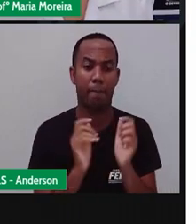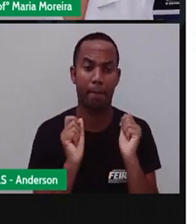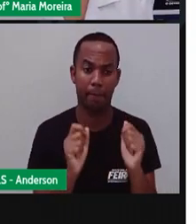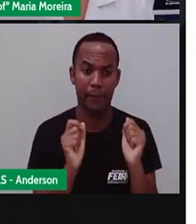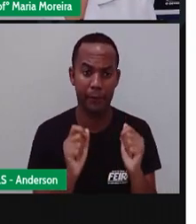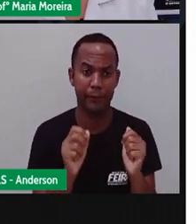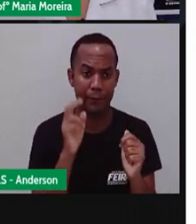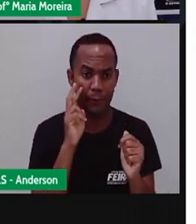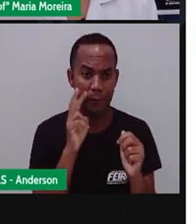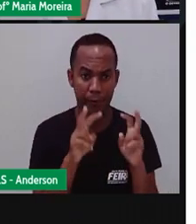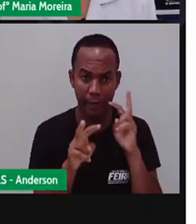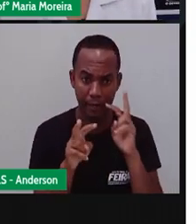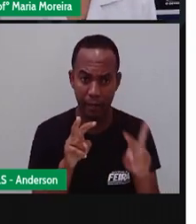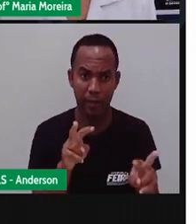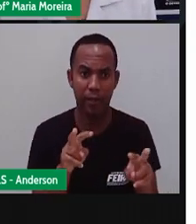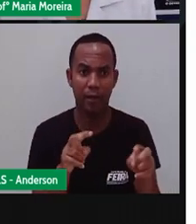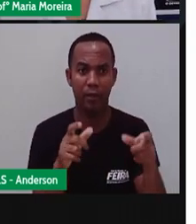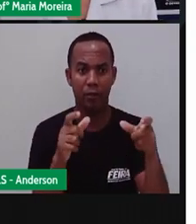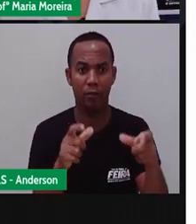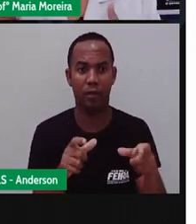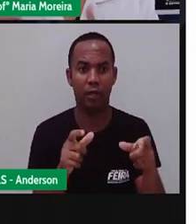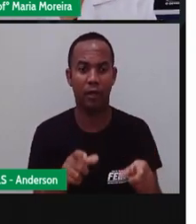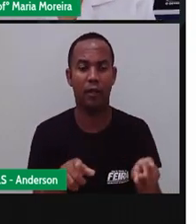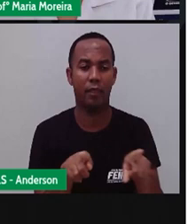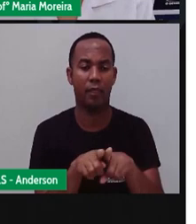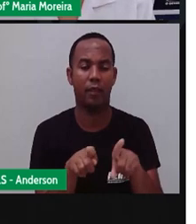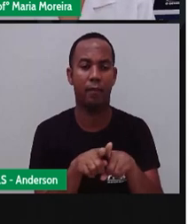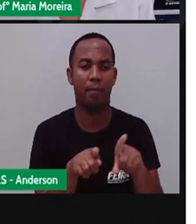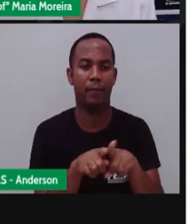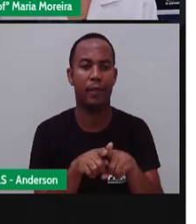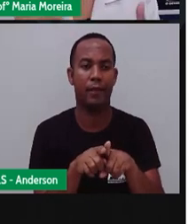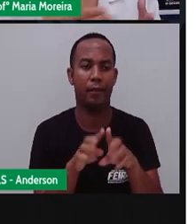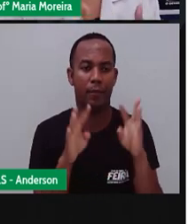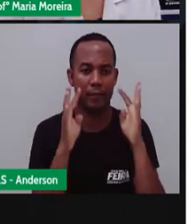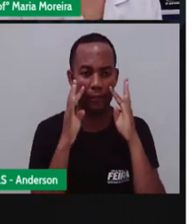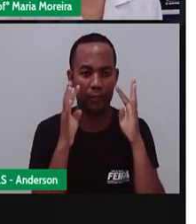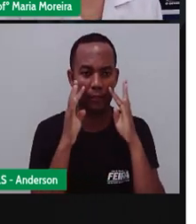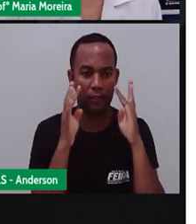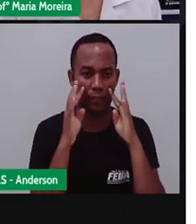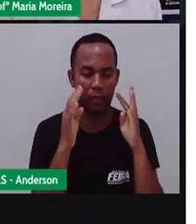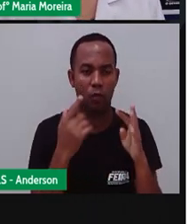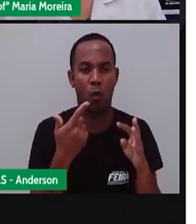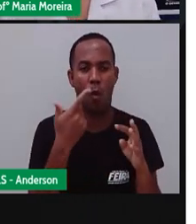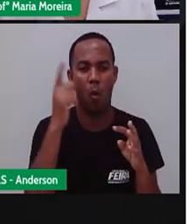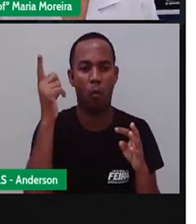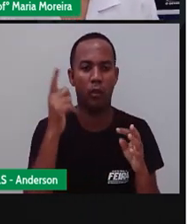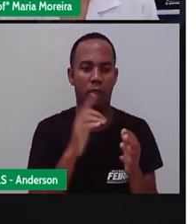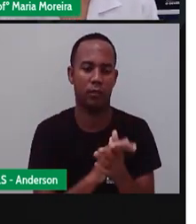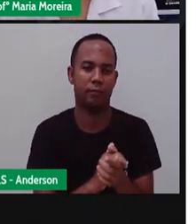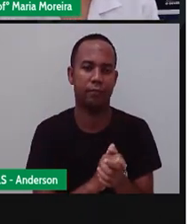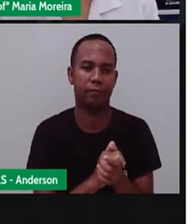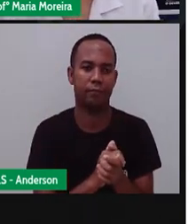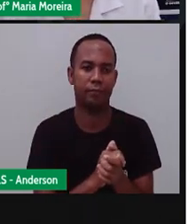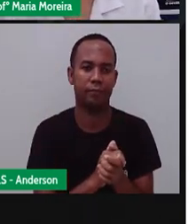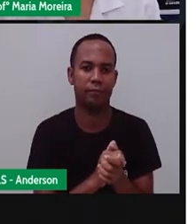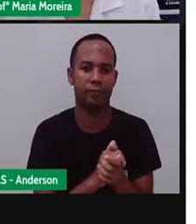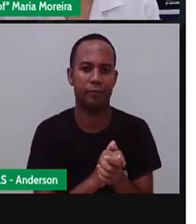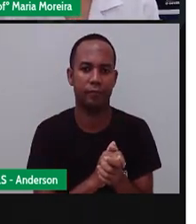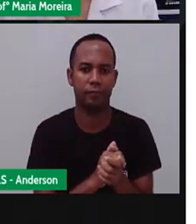lugar que Anderson, mas Anderson vai estar o quê? Prestando atenção em uma coisa e eu vou estar prestando atenção em outra.